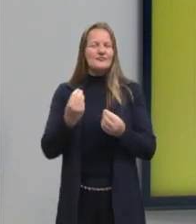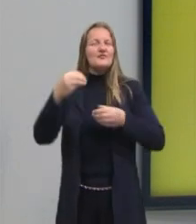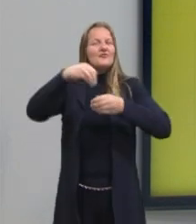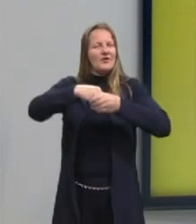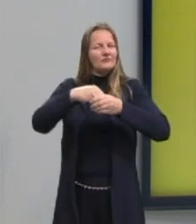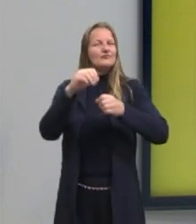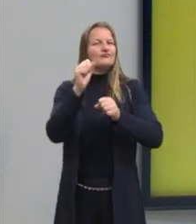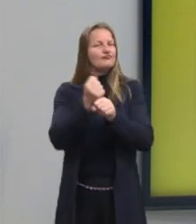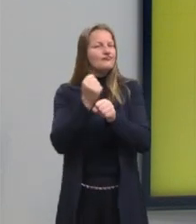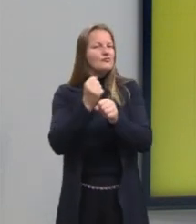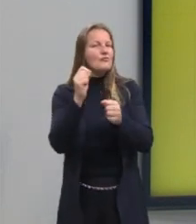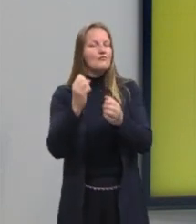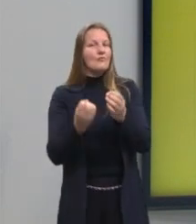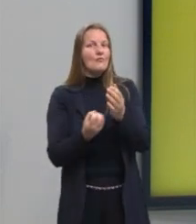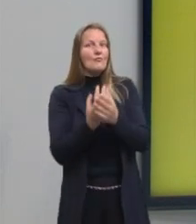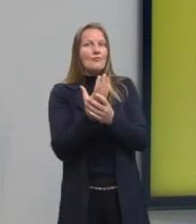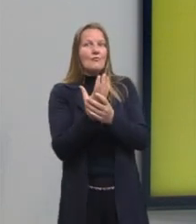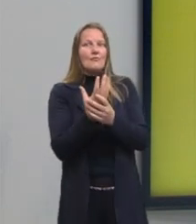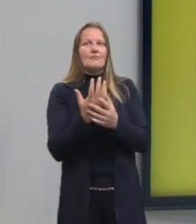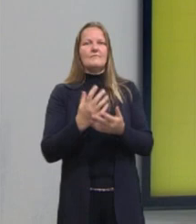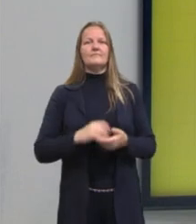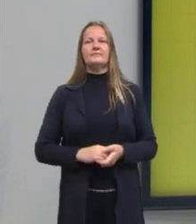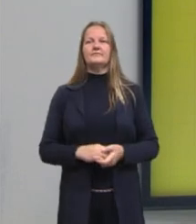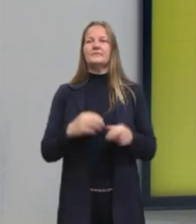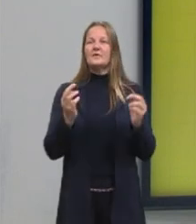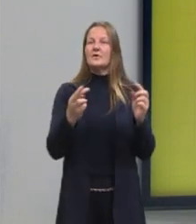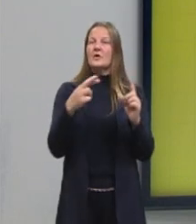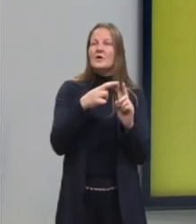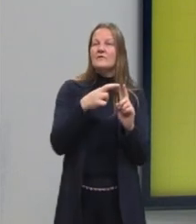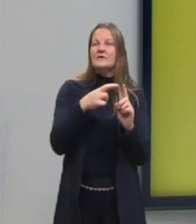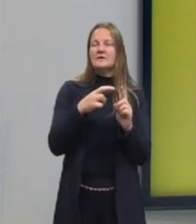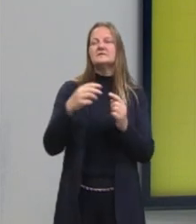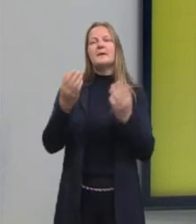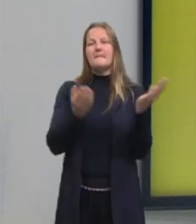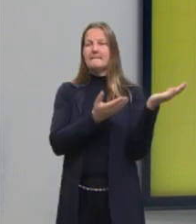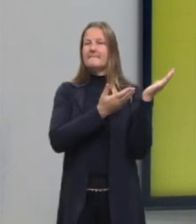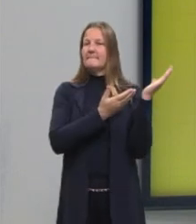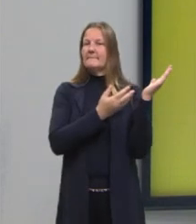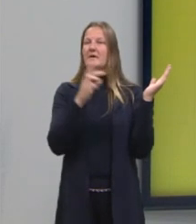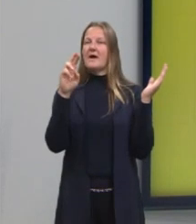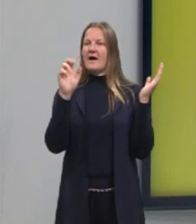das obras, né? Então, nós temos aqui a referência da Raquel de Queiroz.